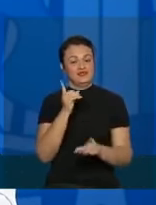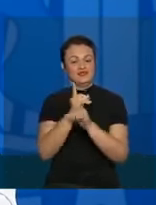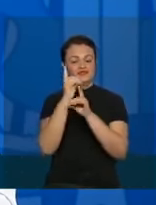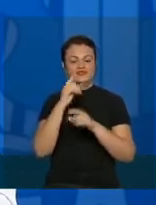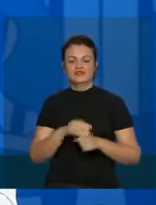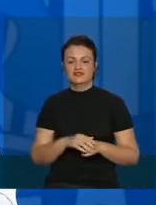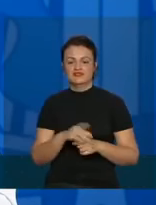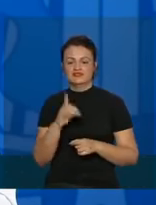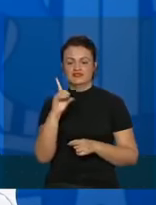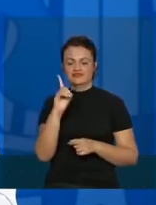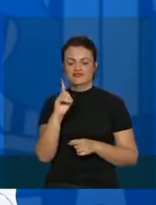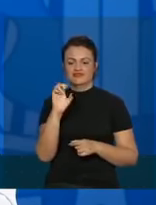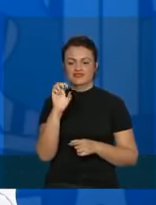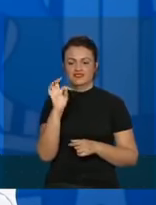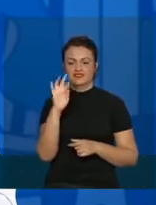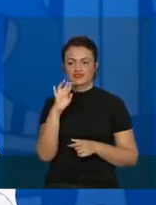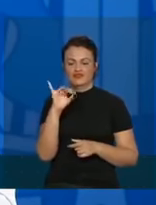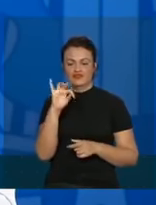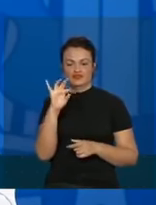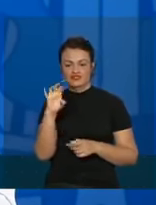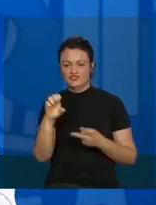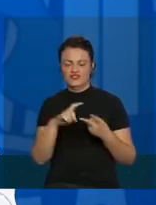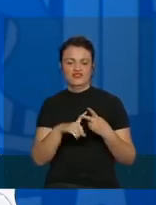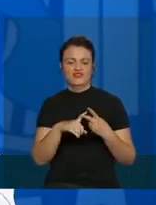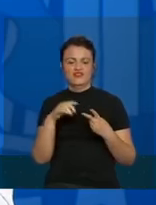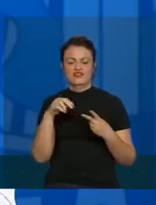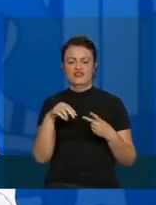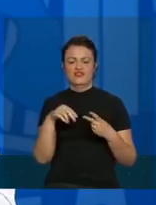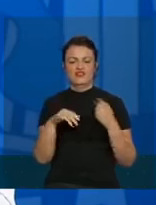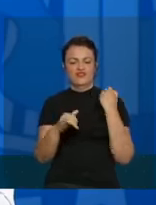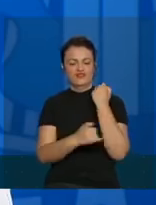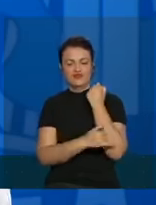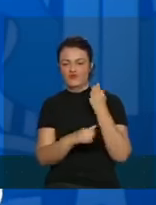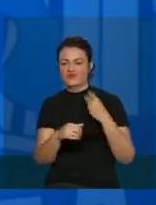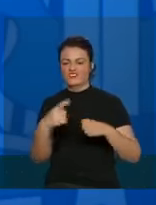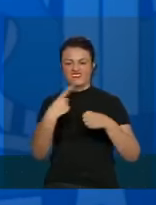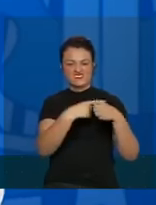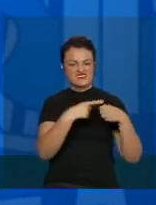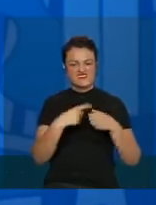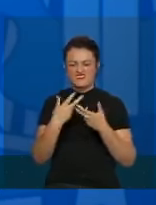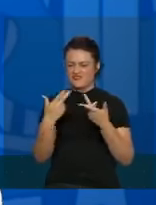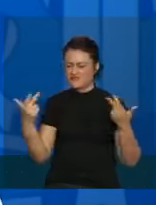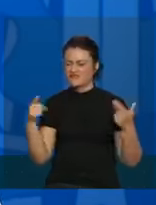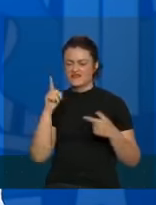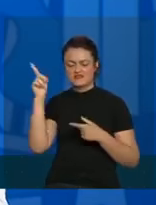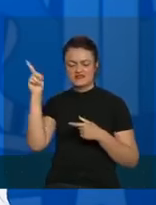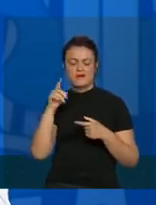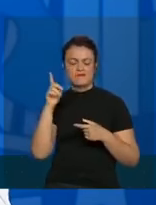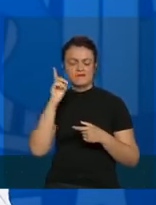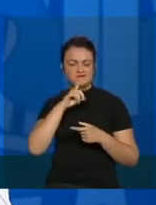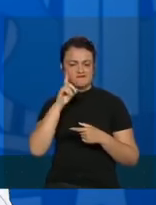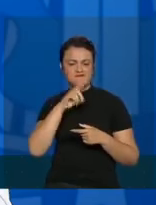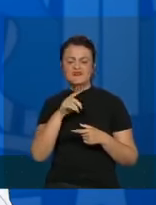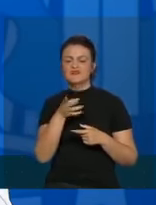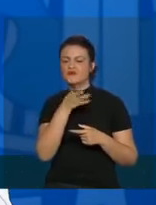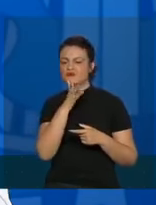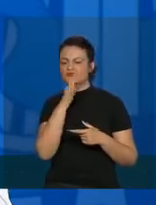Detroit, nos deparamos com a Califórnia, nos deparamos com Nova York, cidades muito conhecidas pelo mundo ocidental.